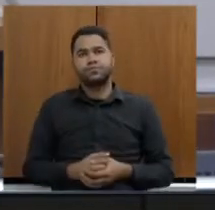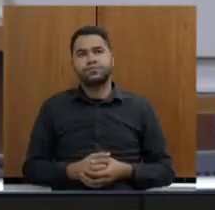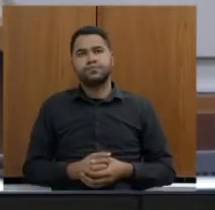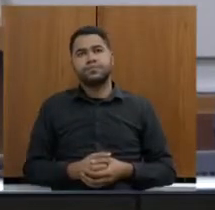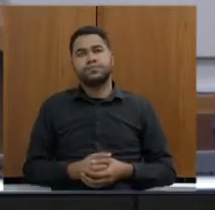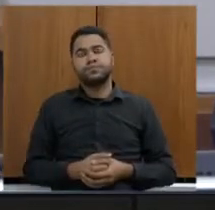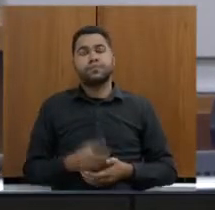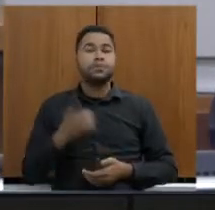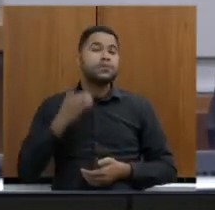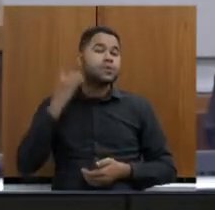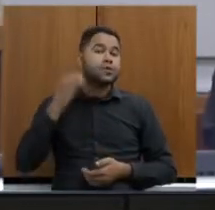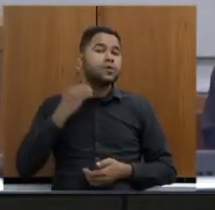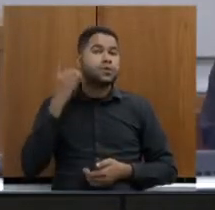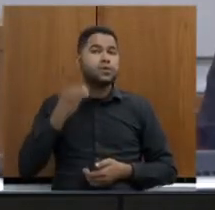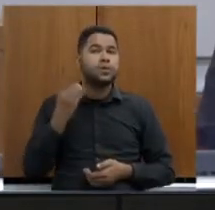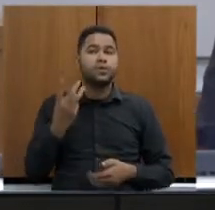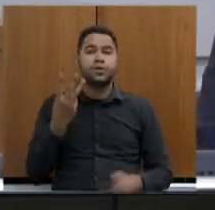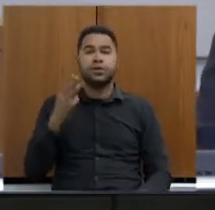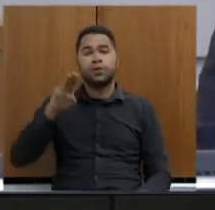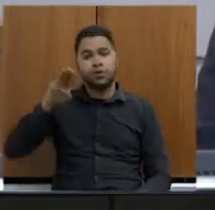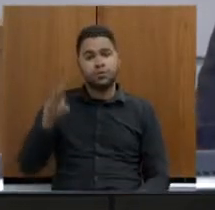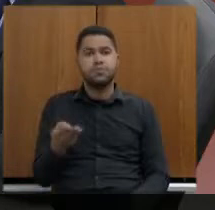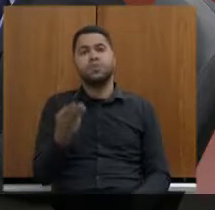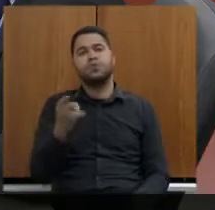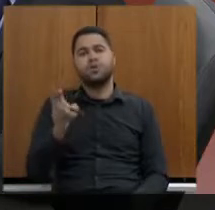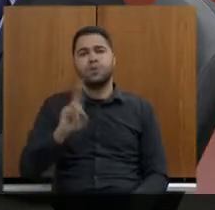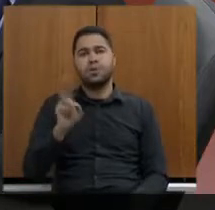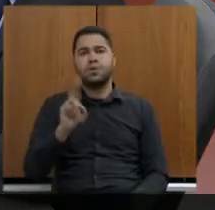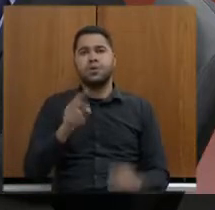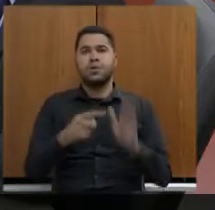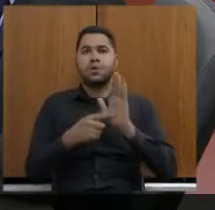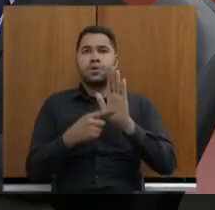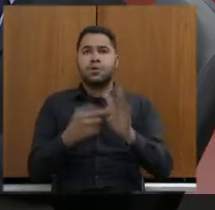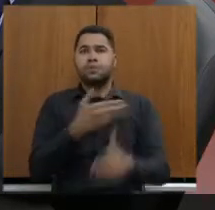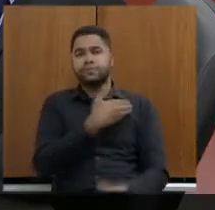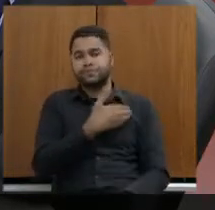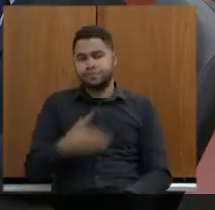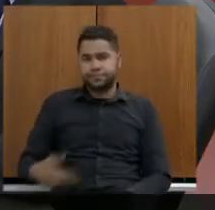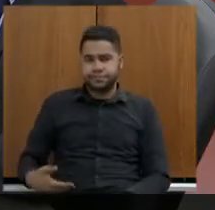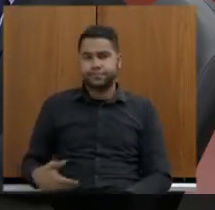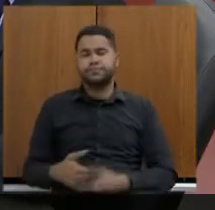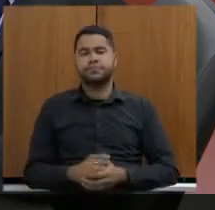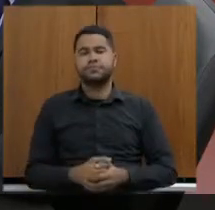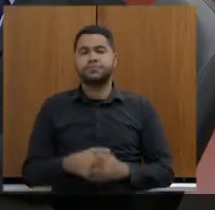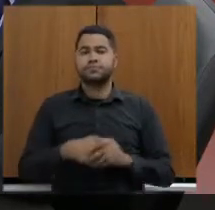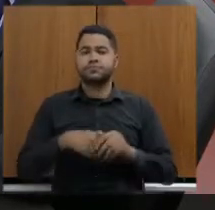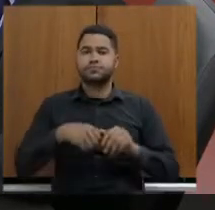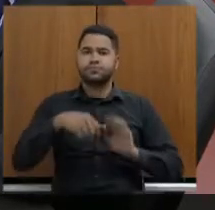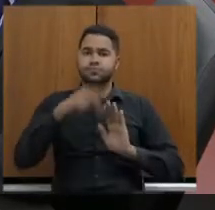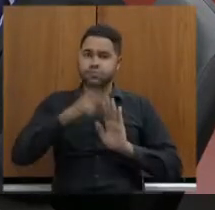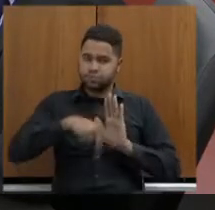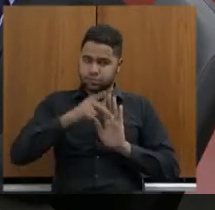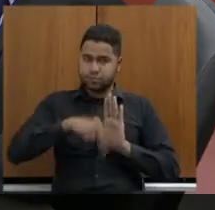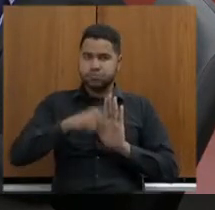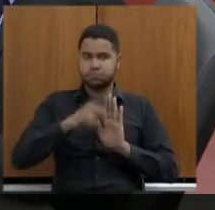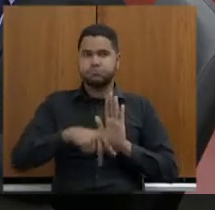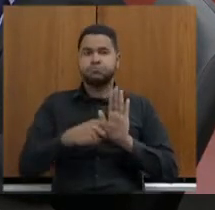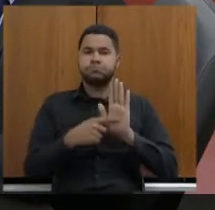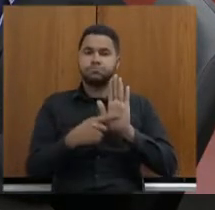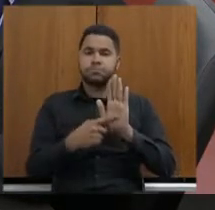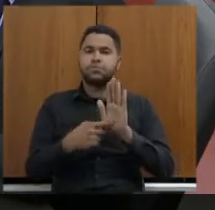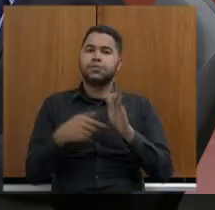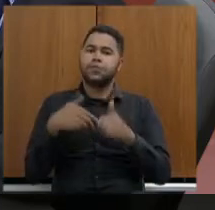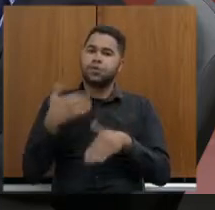deputado, aqui são três bilhões de reais que são aportados pelo Estado nesse projeto, um projeto que prevê a